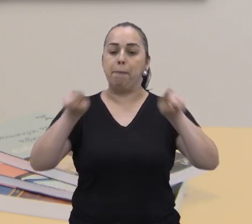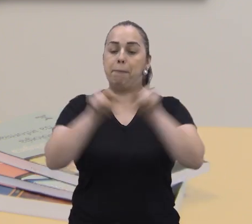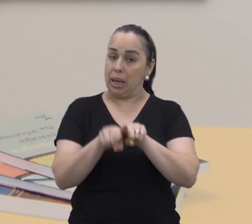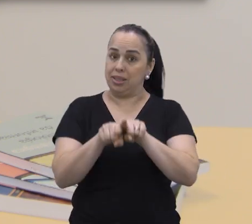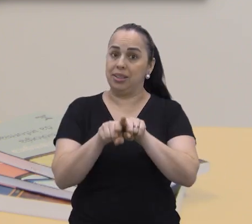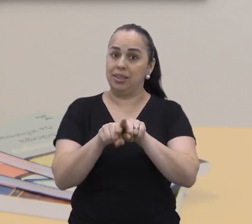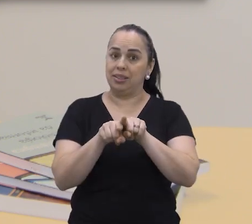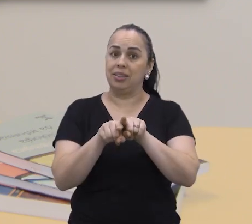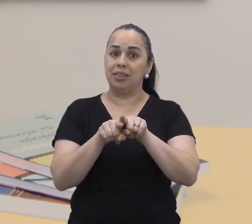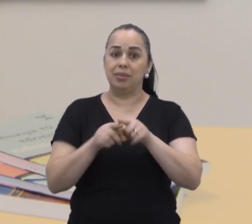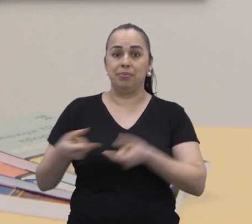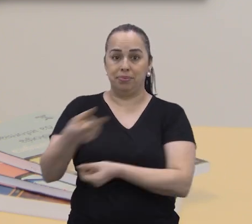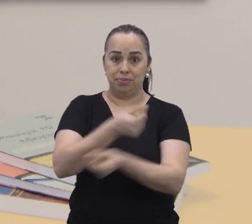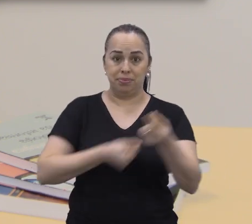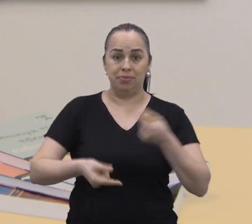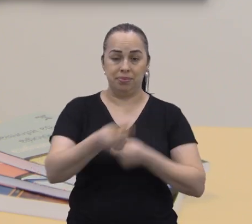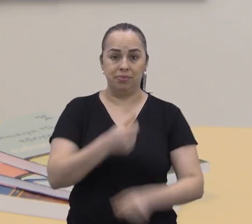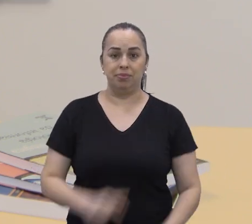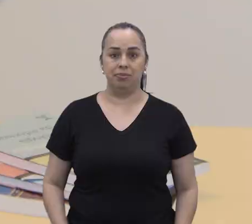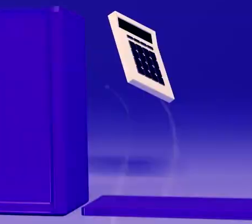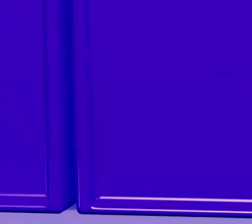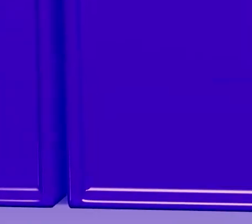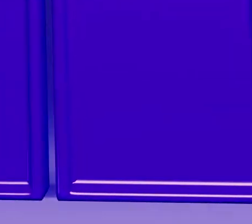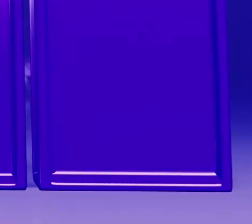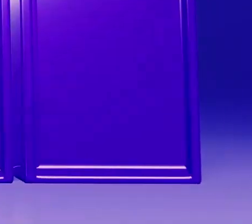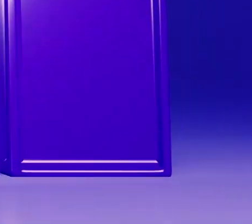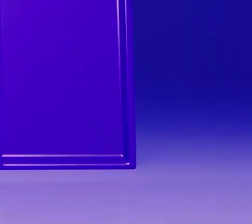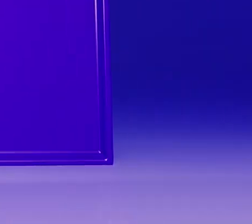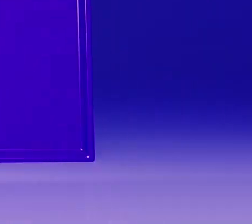municípios para você aproveitar esse veio da economia.